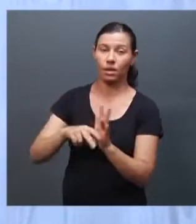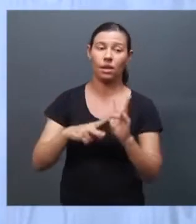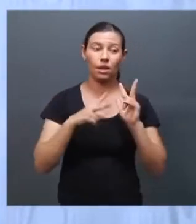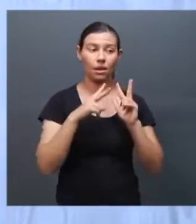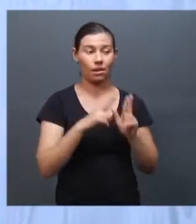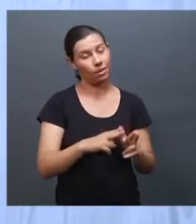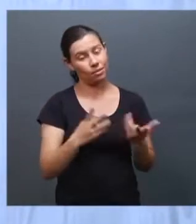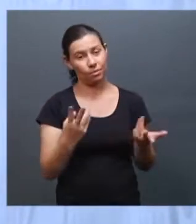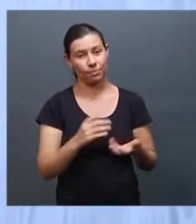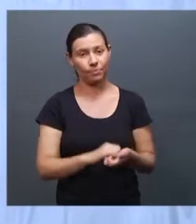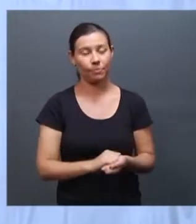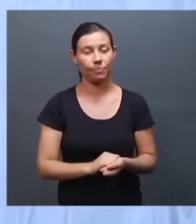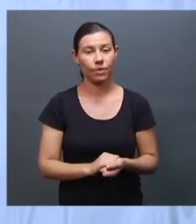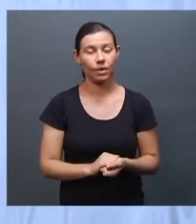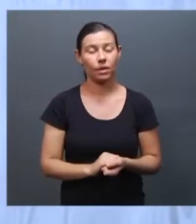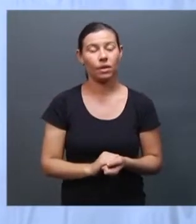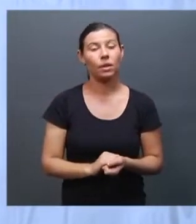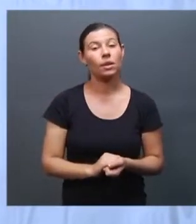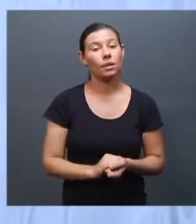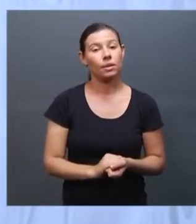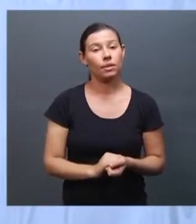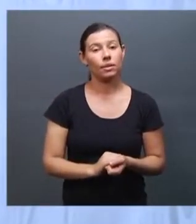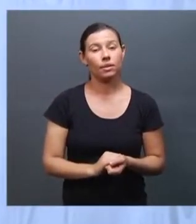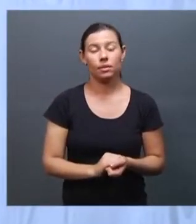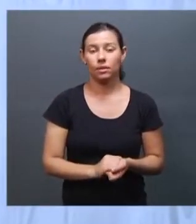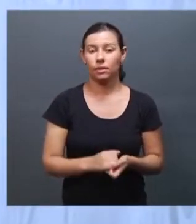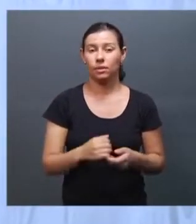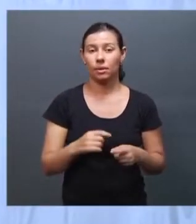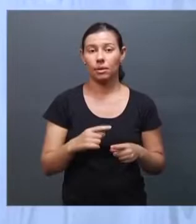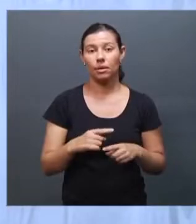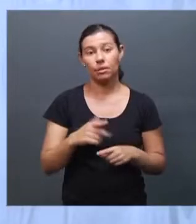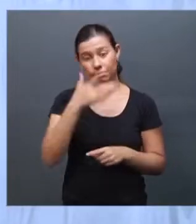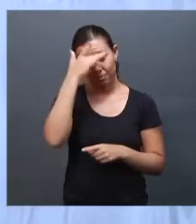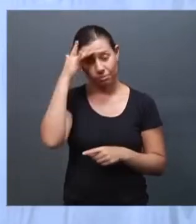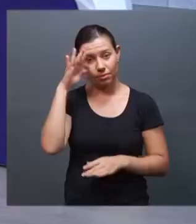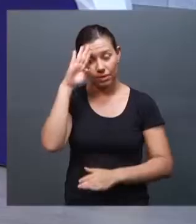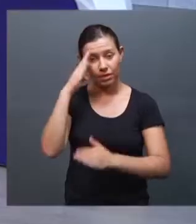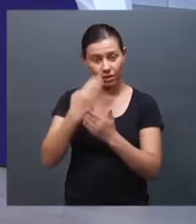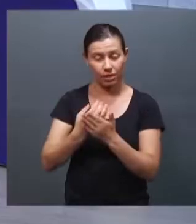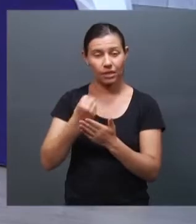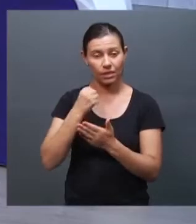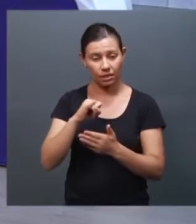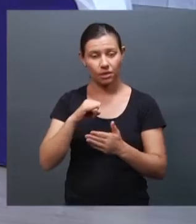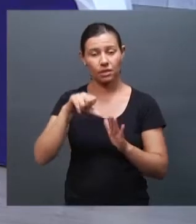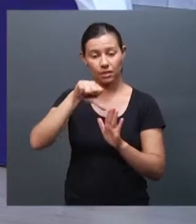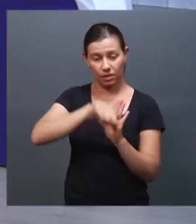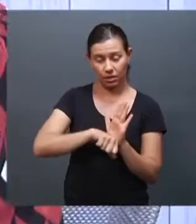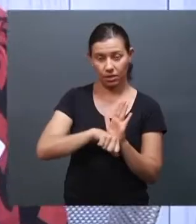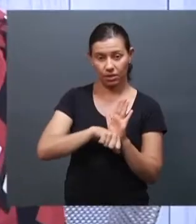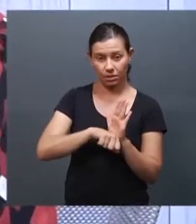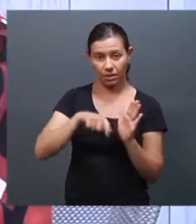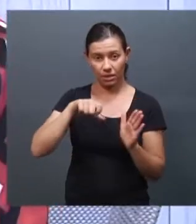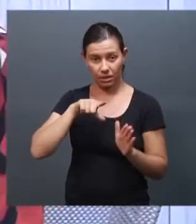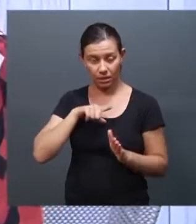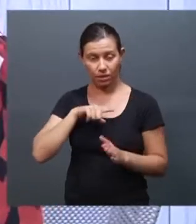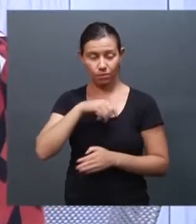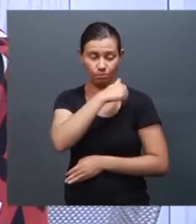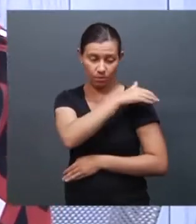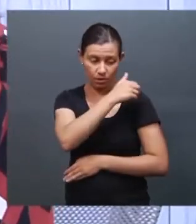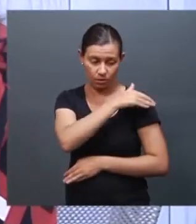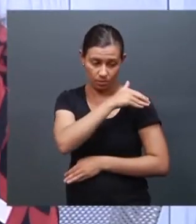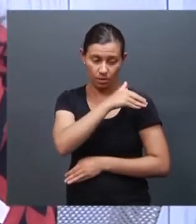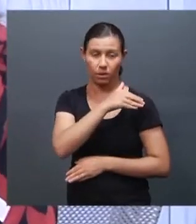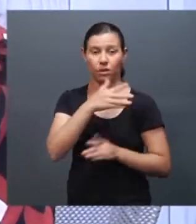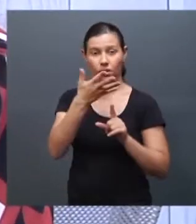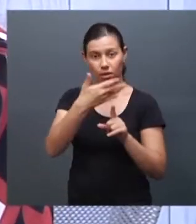concorda que exista, mas boa parte acredita que existe sim. Certo. Bom, a gente foi a sua saber se as pessoas